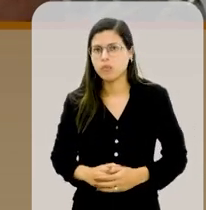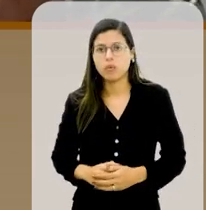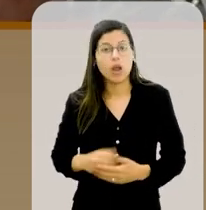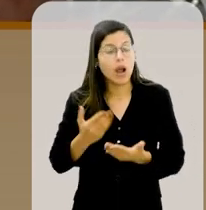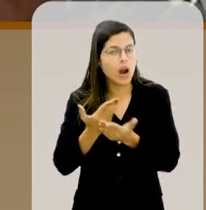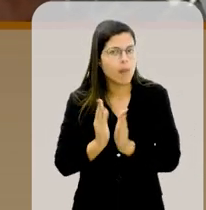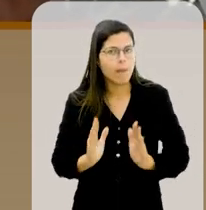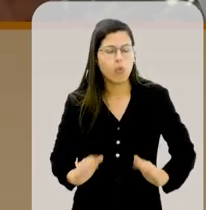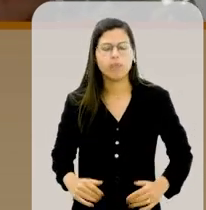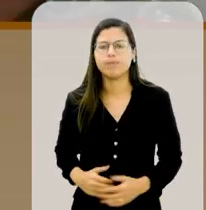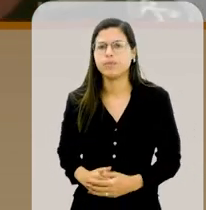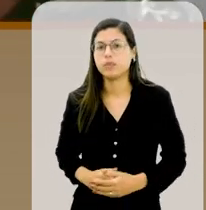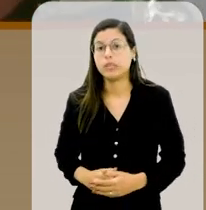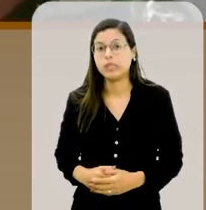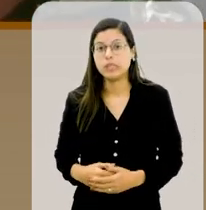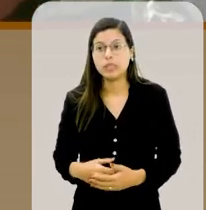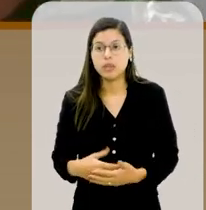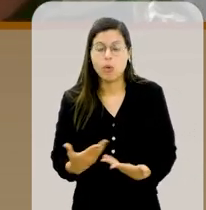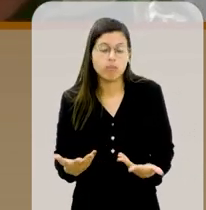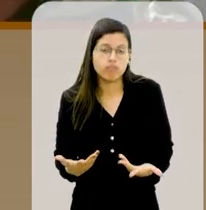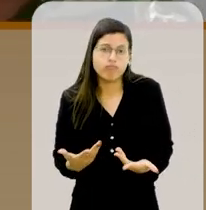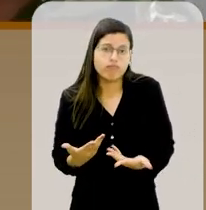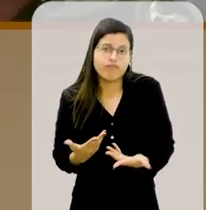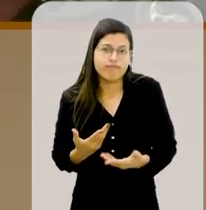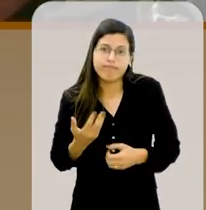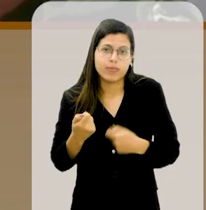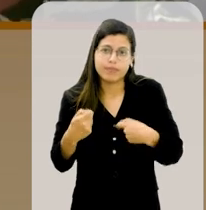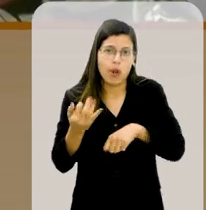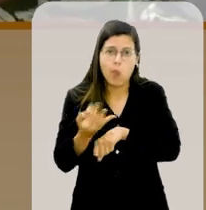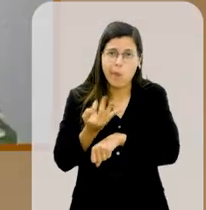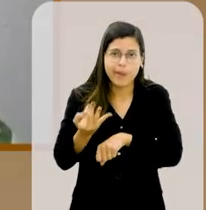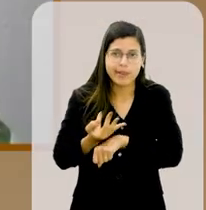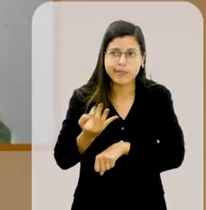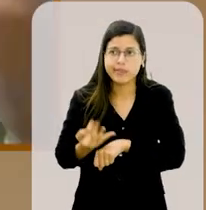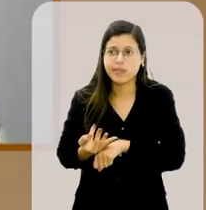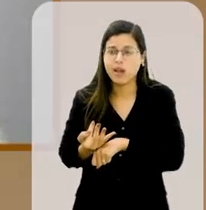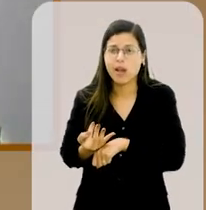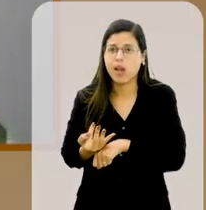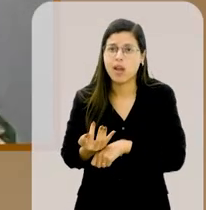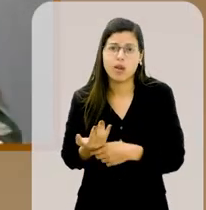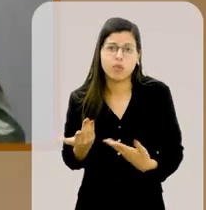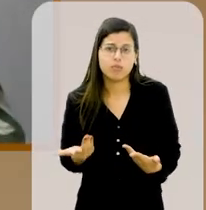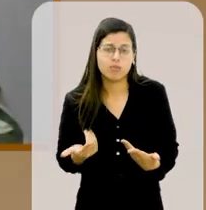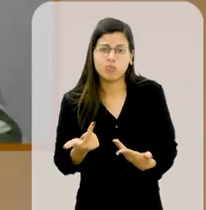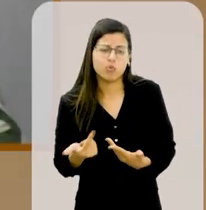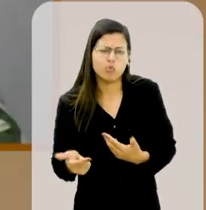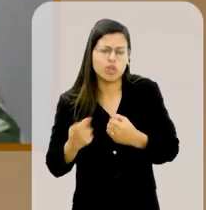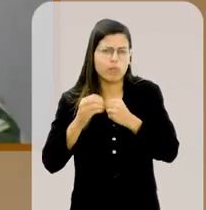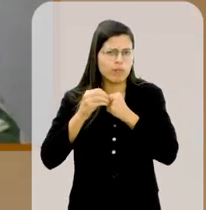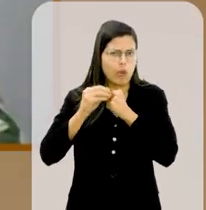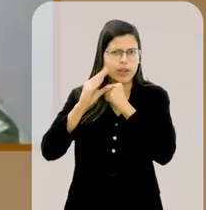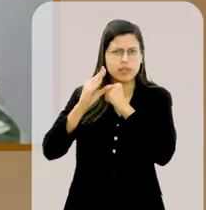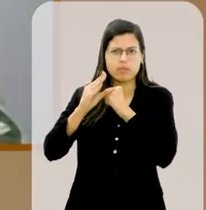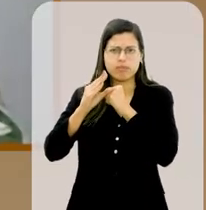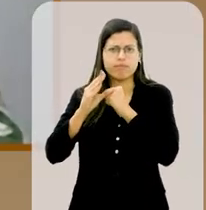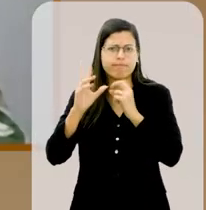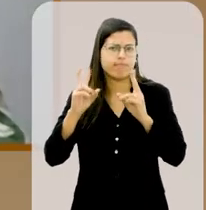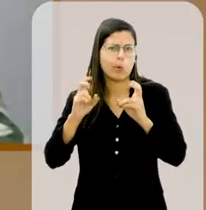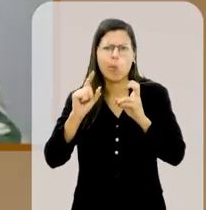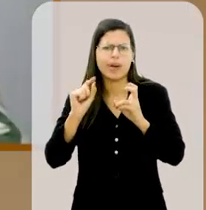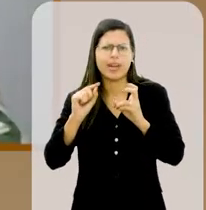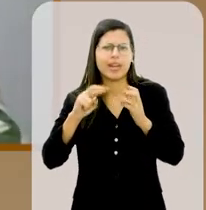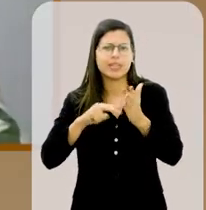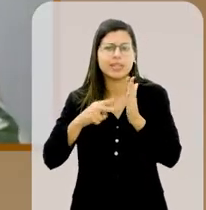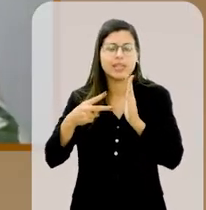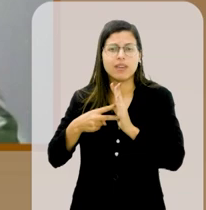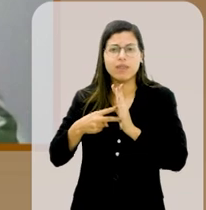Ponto final. Então, eu fiquei de mãos atadas. Mãos atadas porque eu não tinha conhecimento sobre o